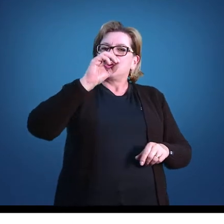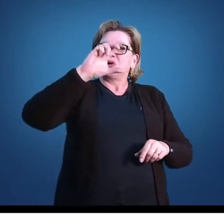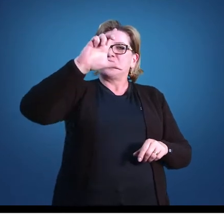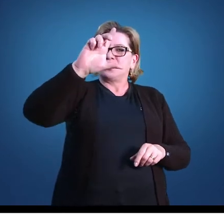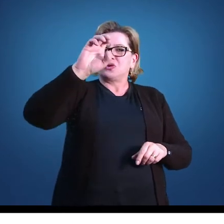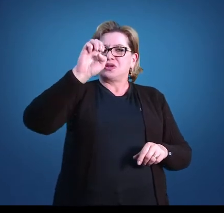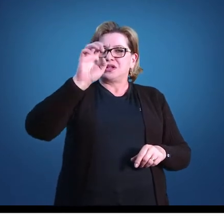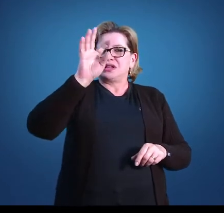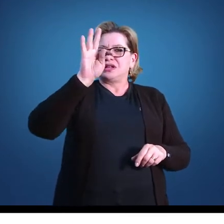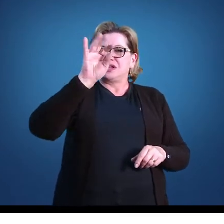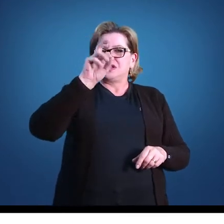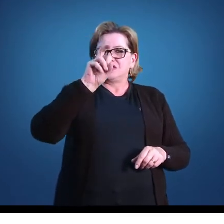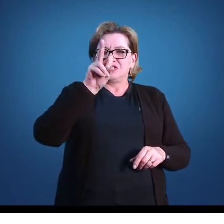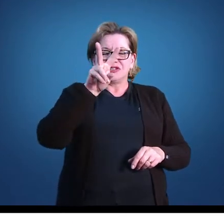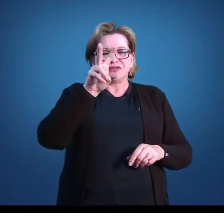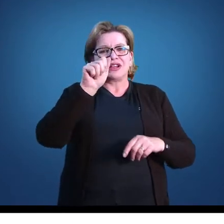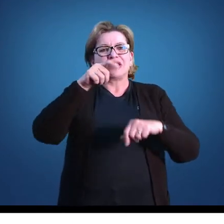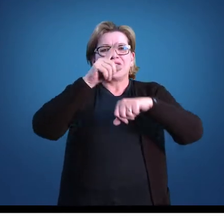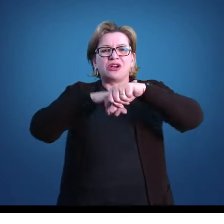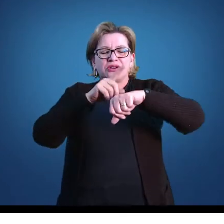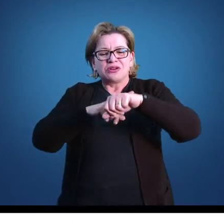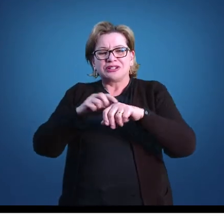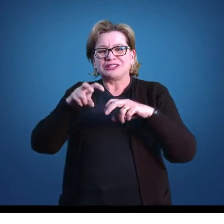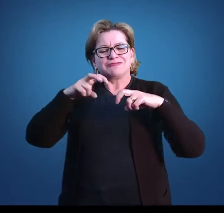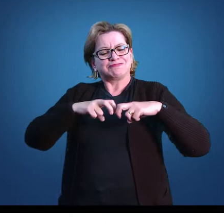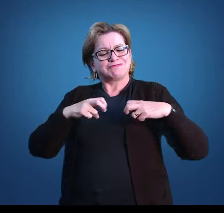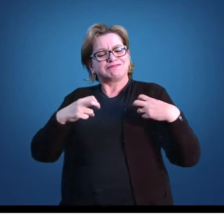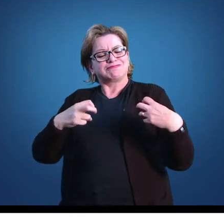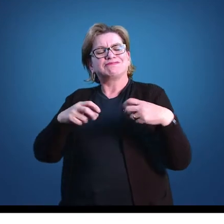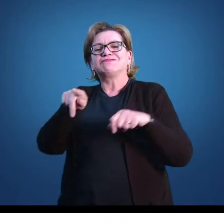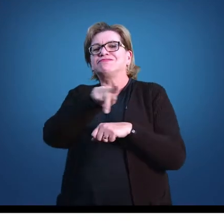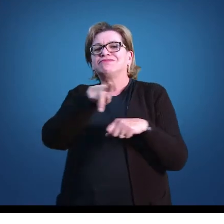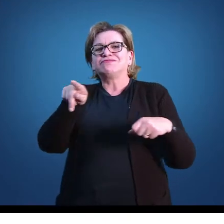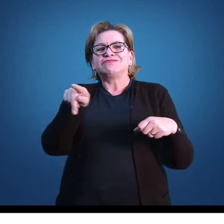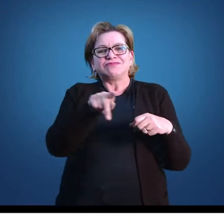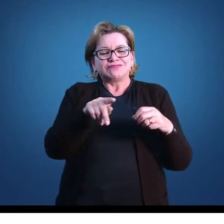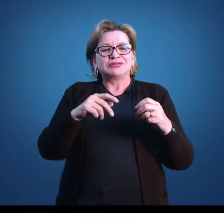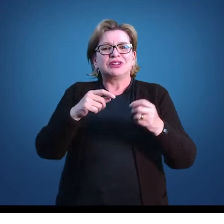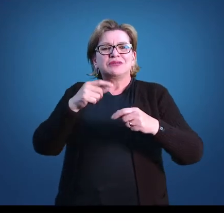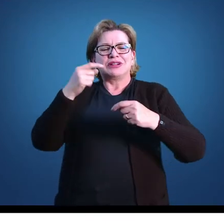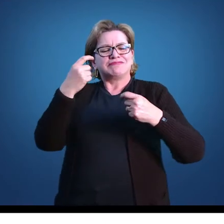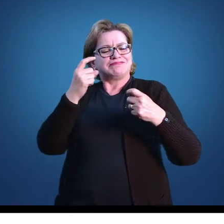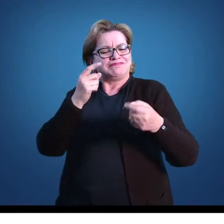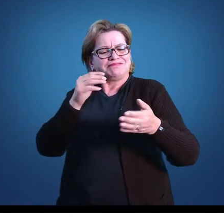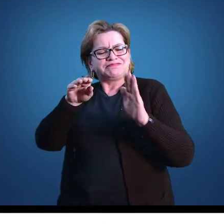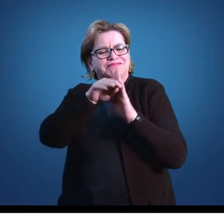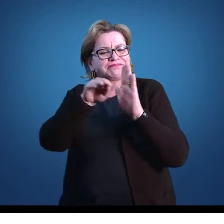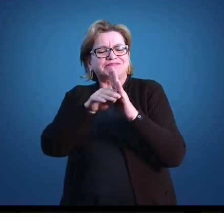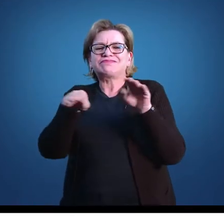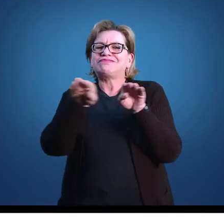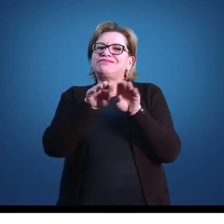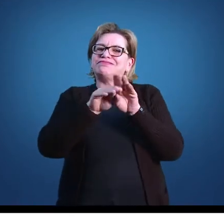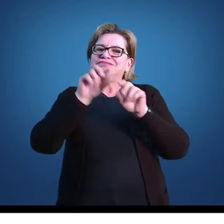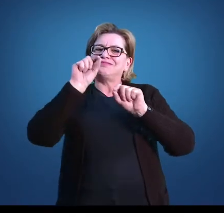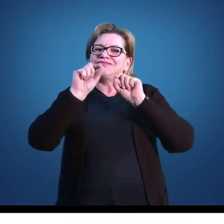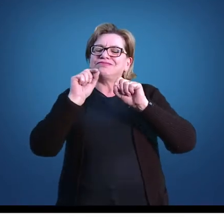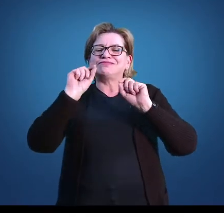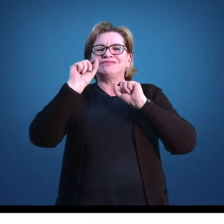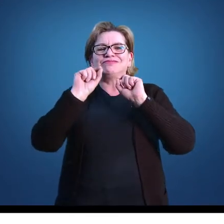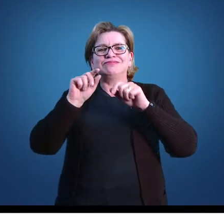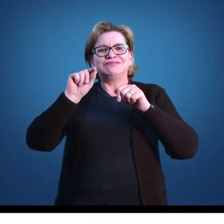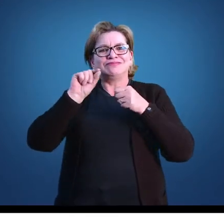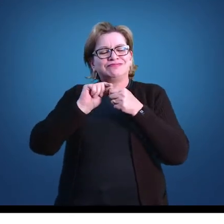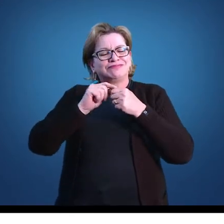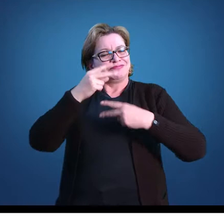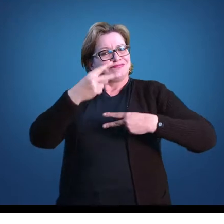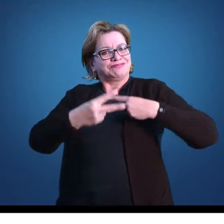momento que vocês sentam para planejar e definir as ações ao longo do bimestre, e a dimensão subjetiva, que